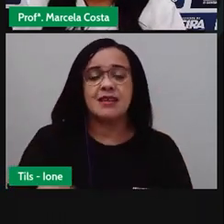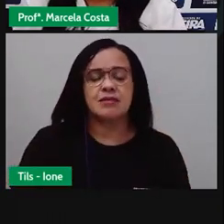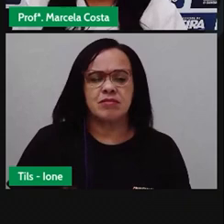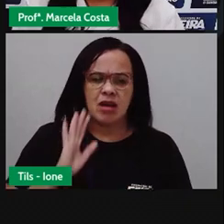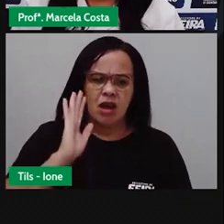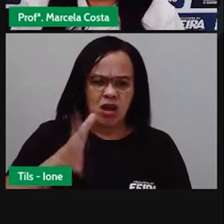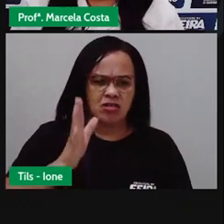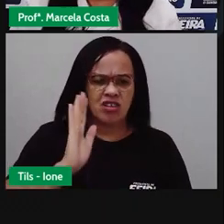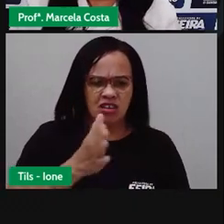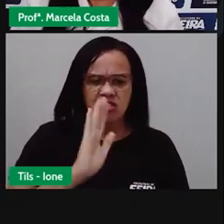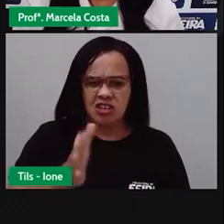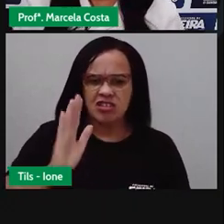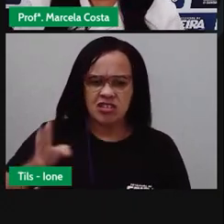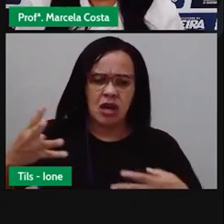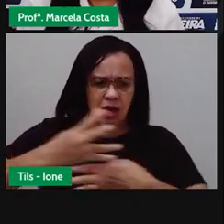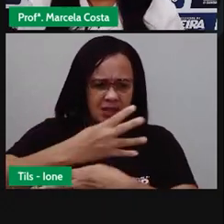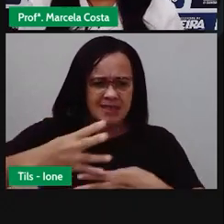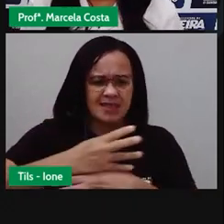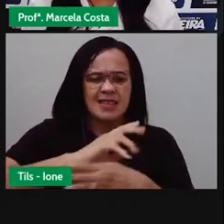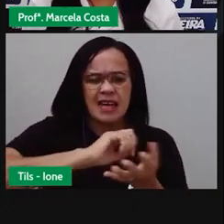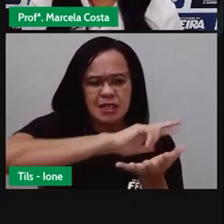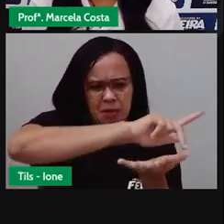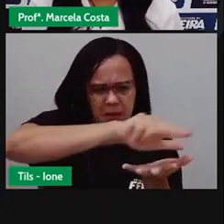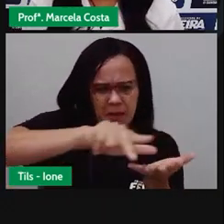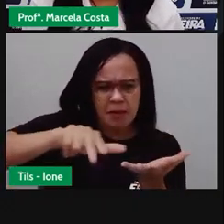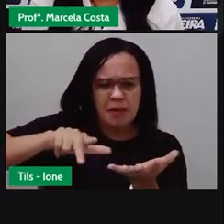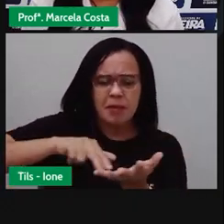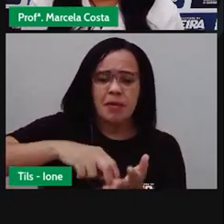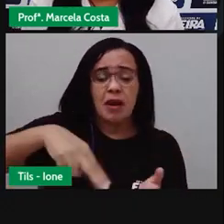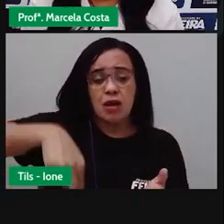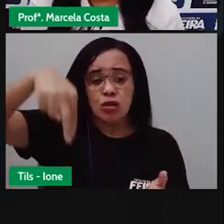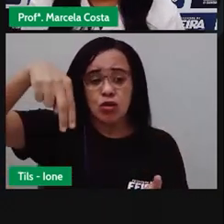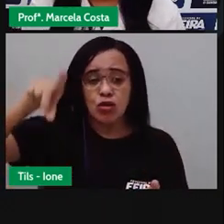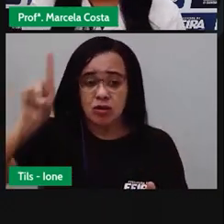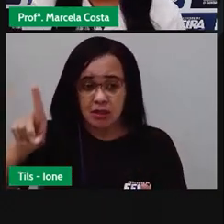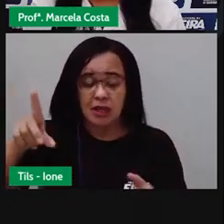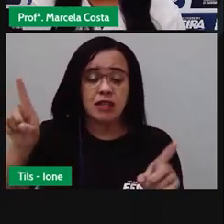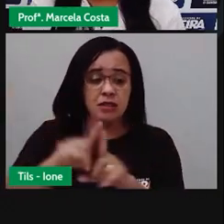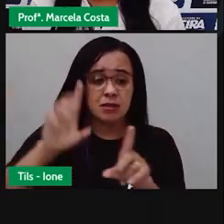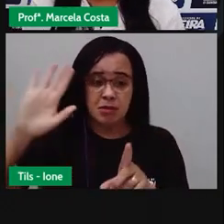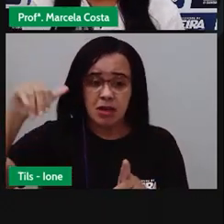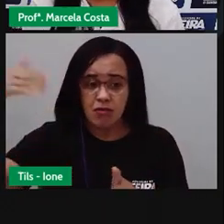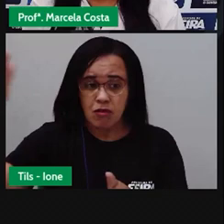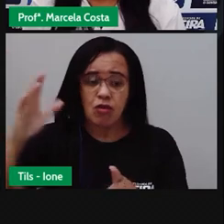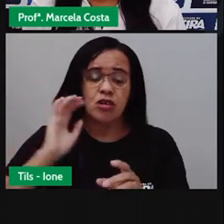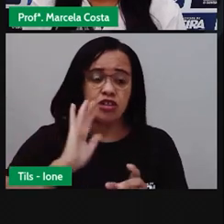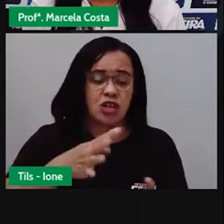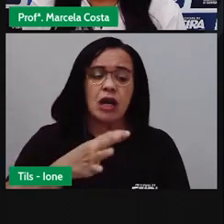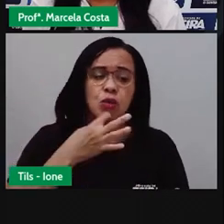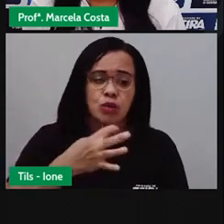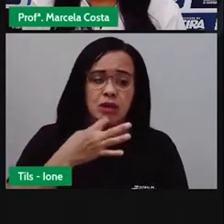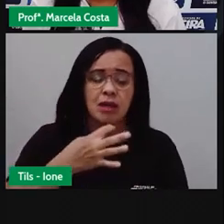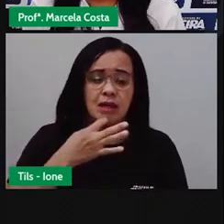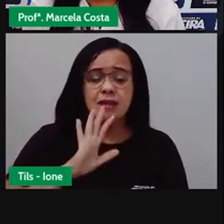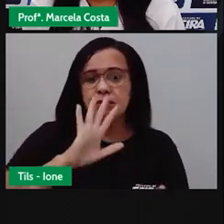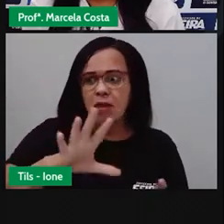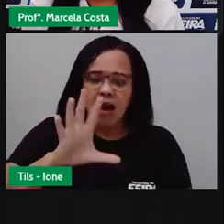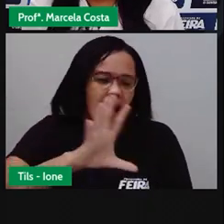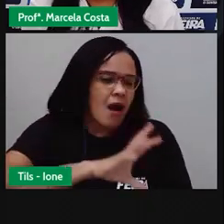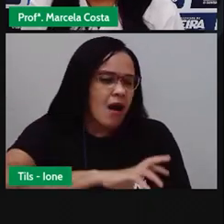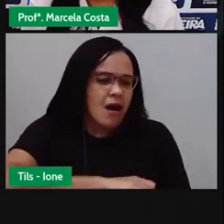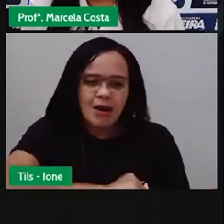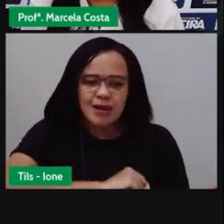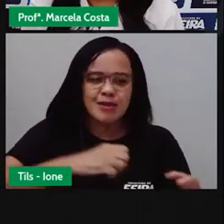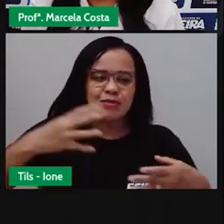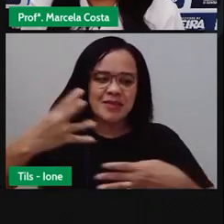tanto aqui no Nordeste quanto fora dele, eu não trocaria a minha cidade por outra. Eu amo a minha cidade, a minha cidade